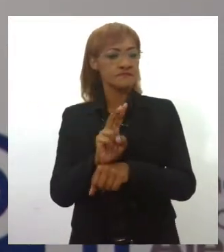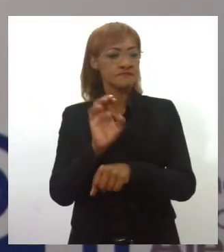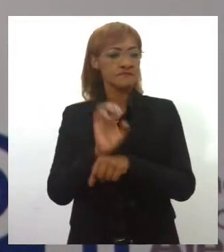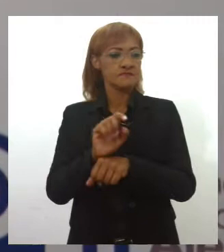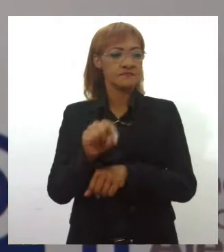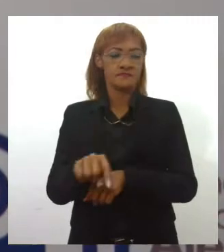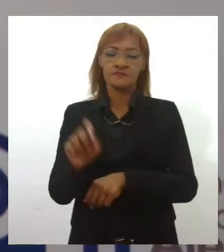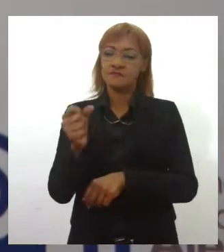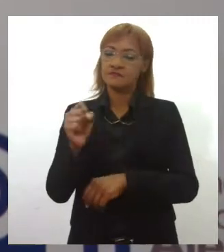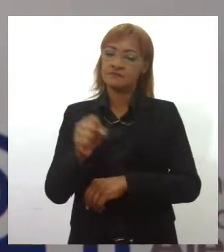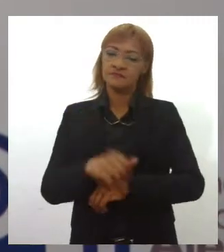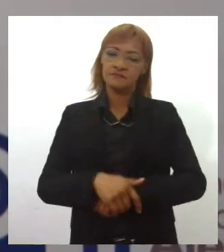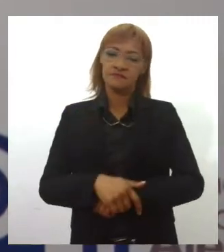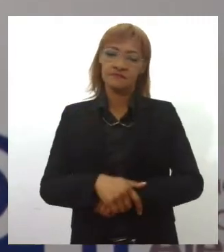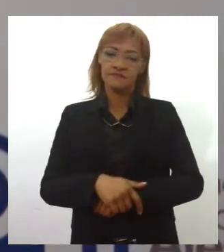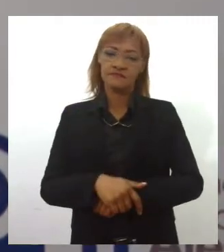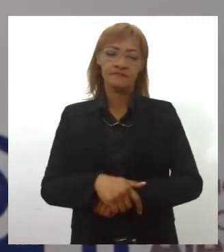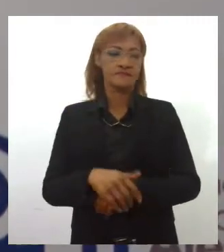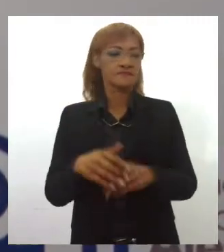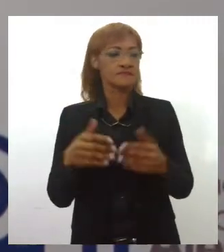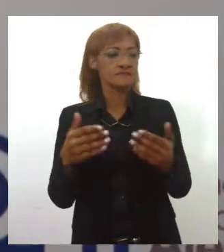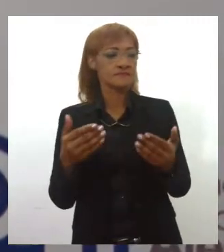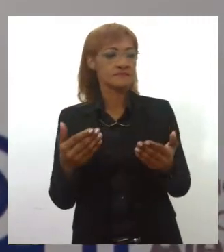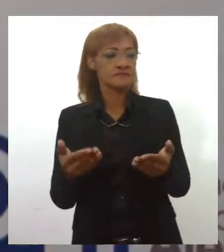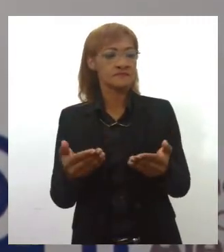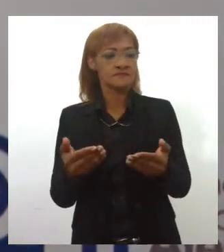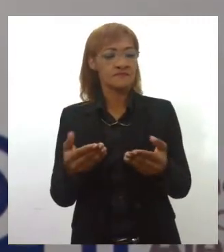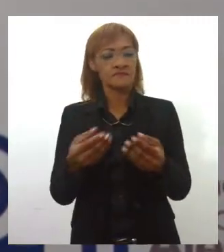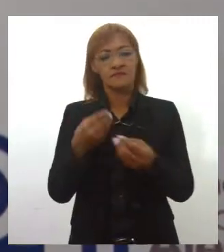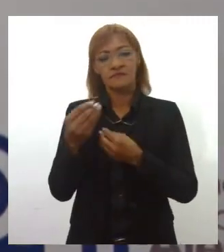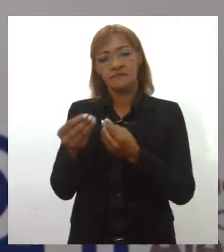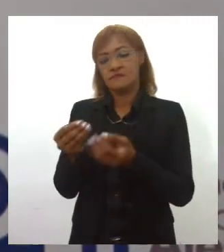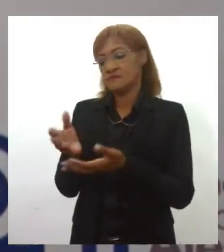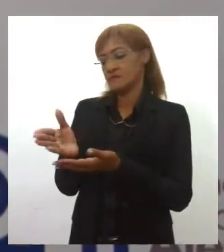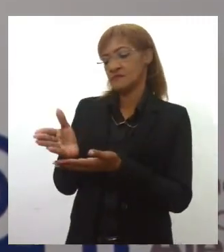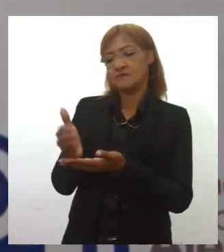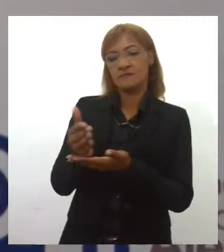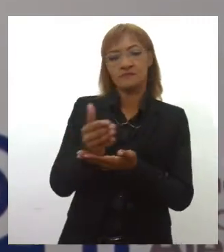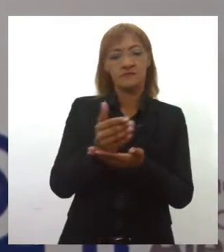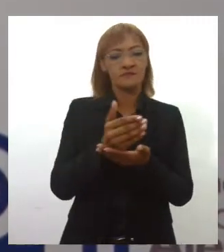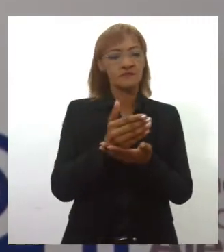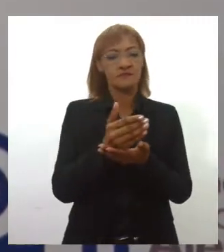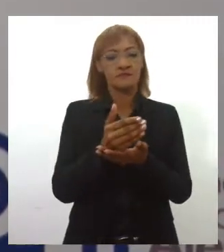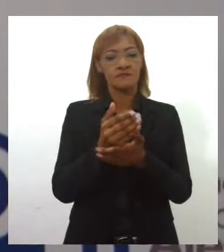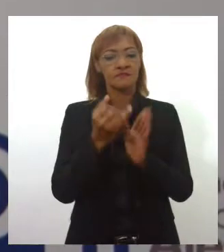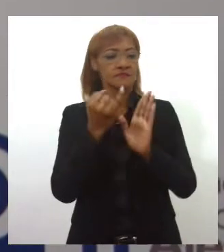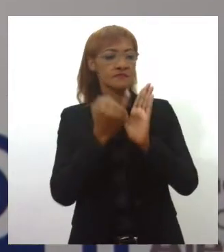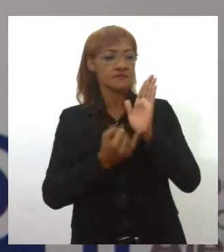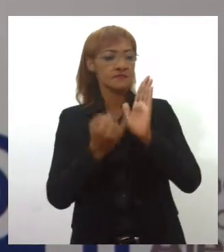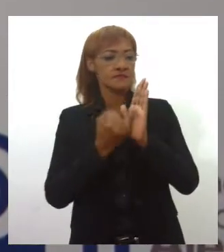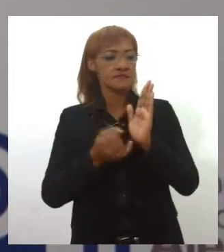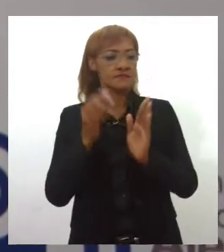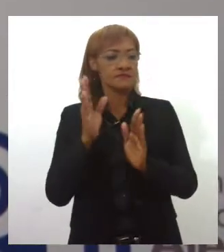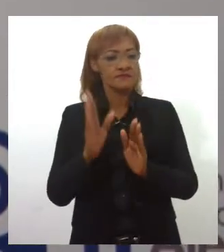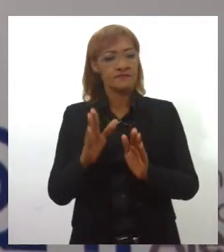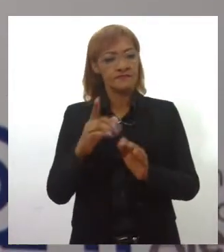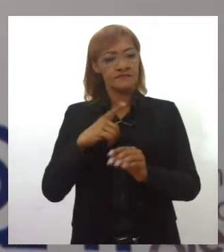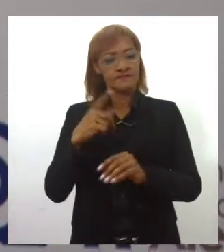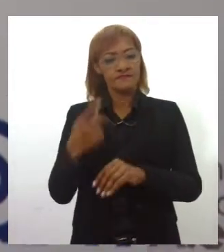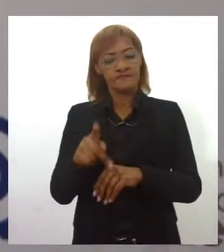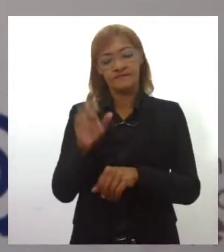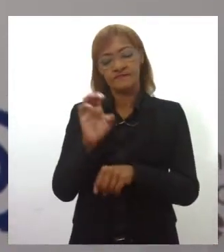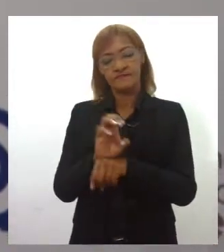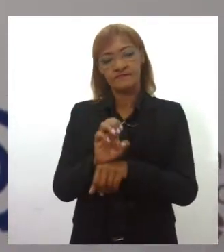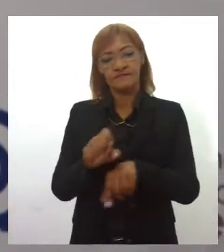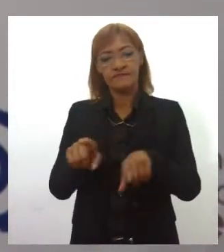Sergipe, elevando as arrecadações de impostos, de tributos, tanto para o Estado como